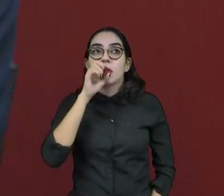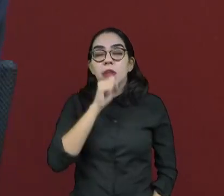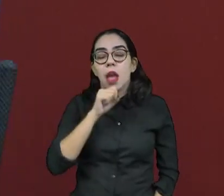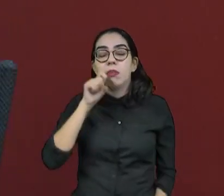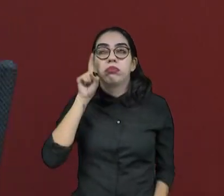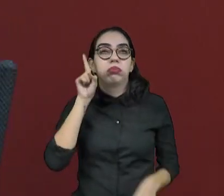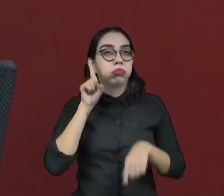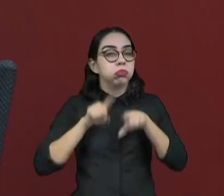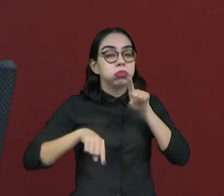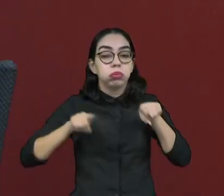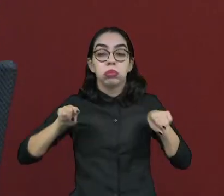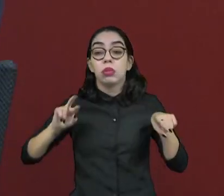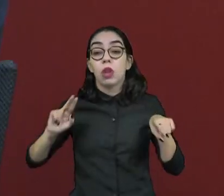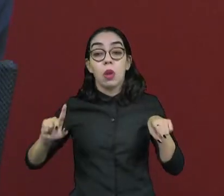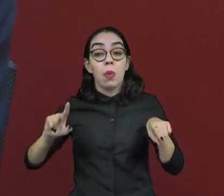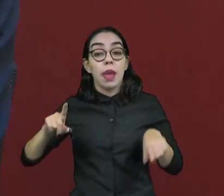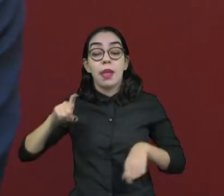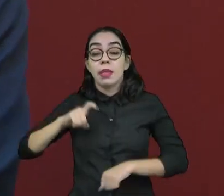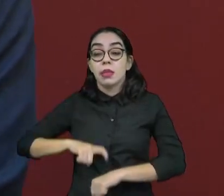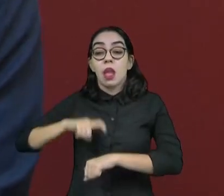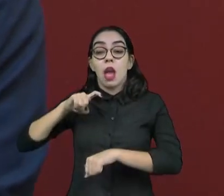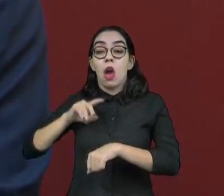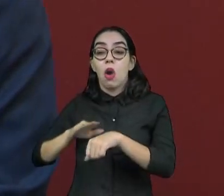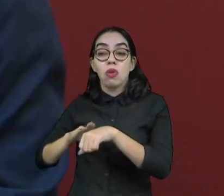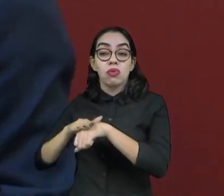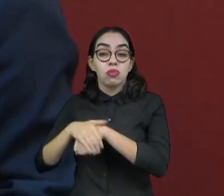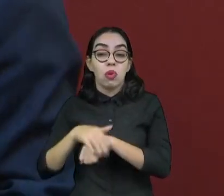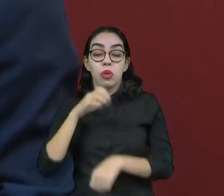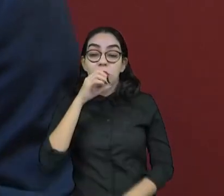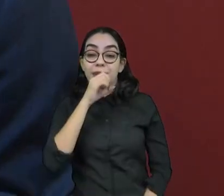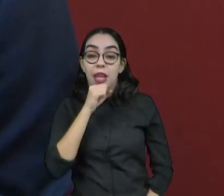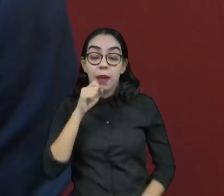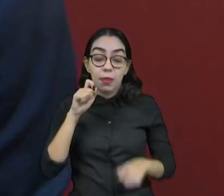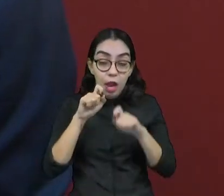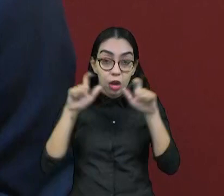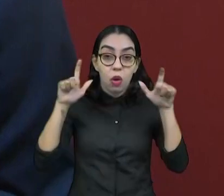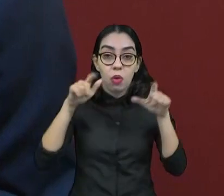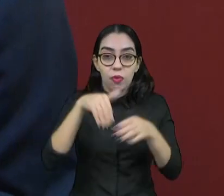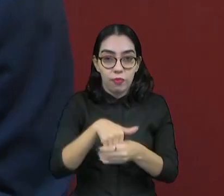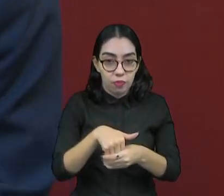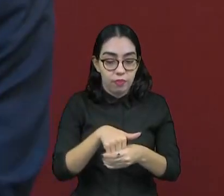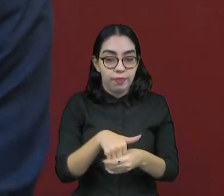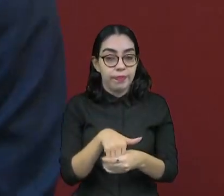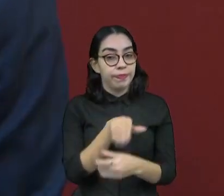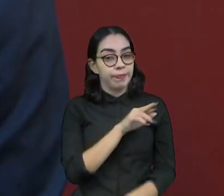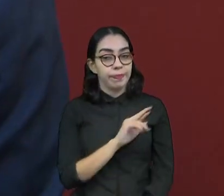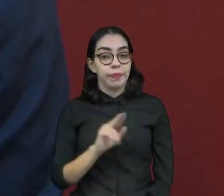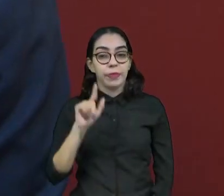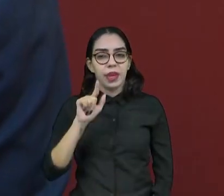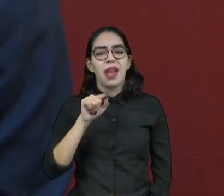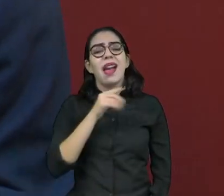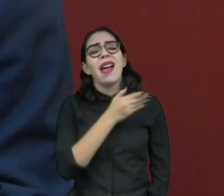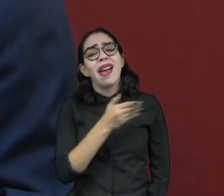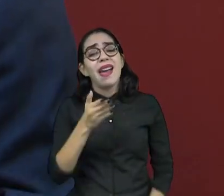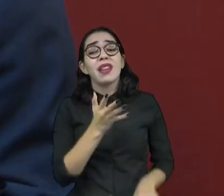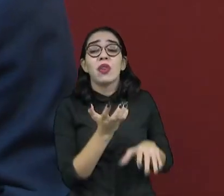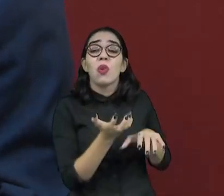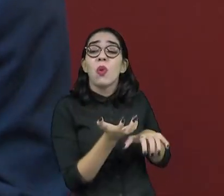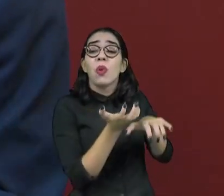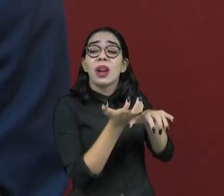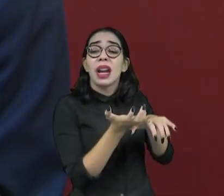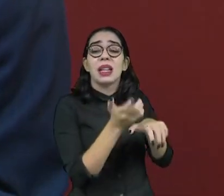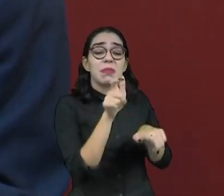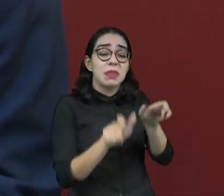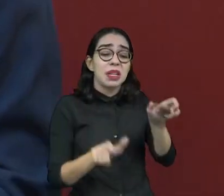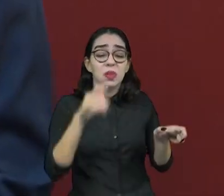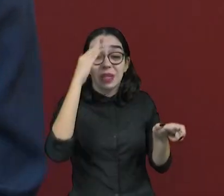não é só pessoas entrevistadas ali de noite, no sábado, no dia ele acorda e vota. Então, eles sabem, mas o